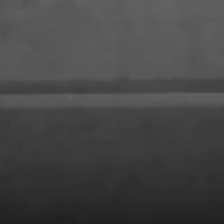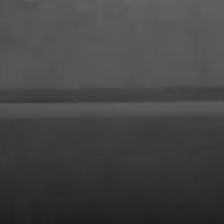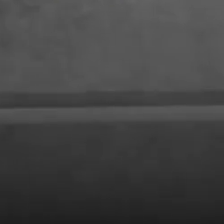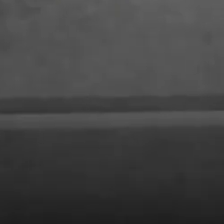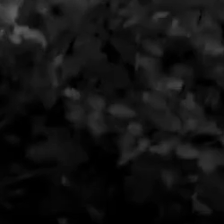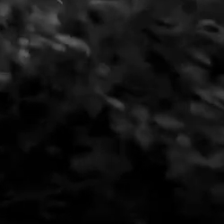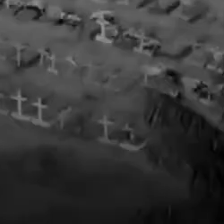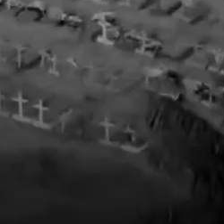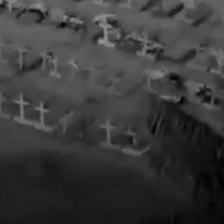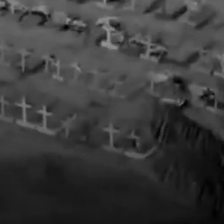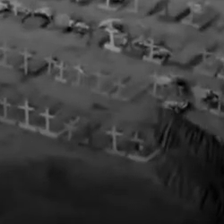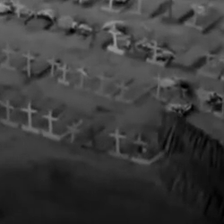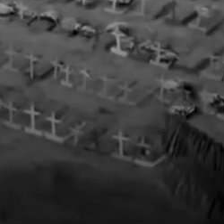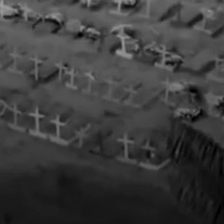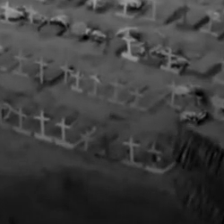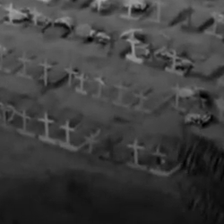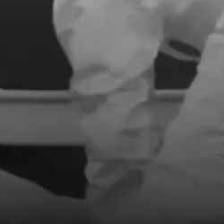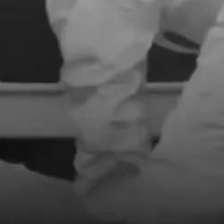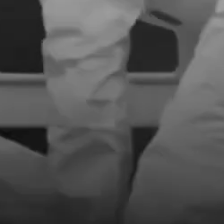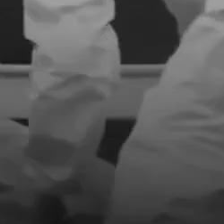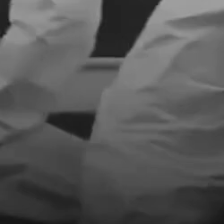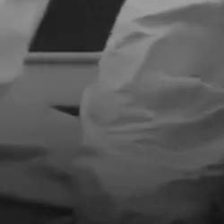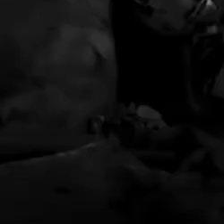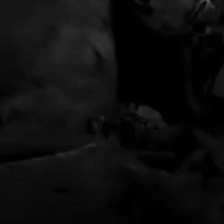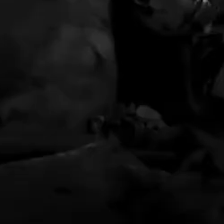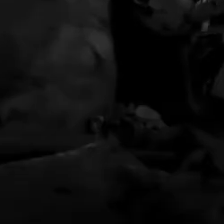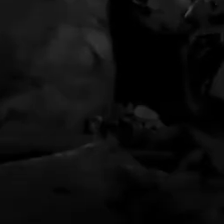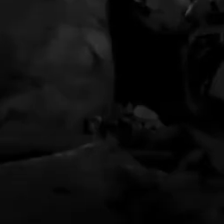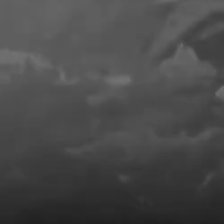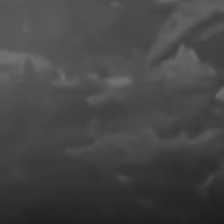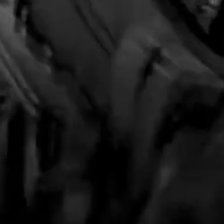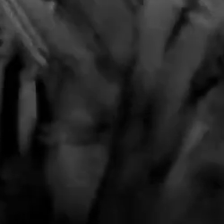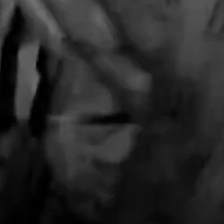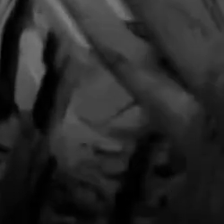Você sabe, o Brasil está em crise.